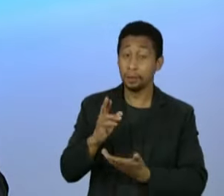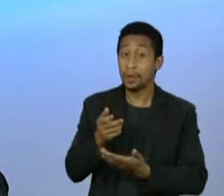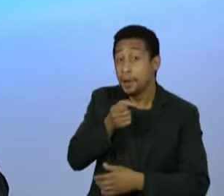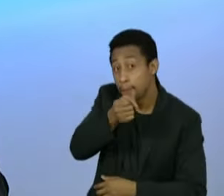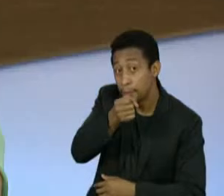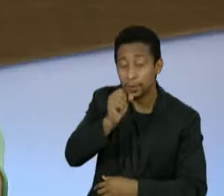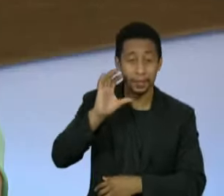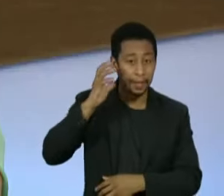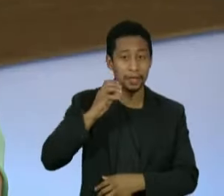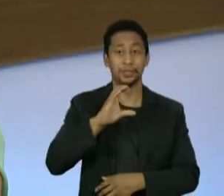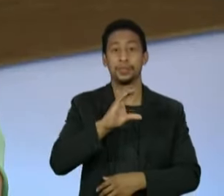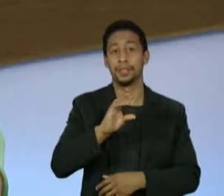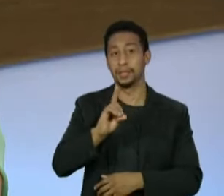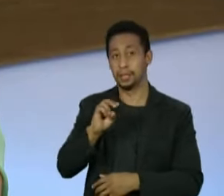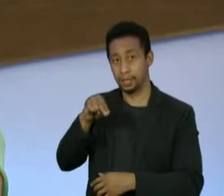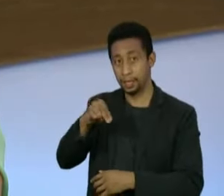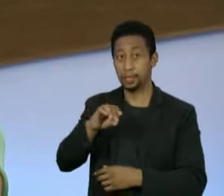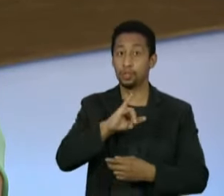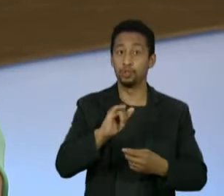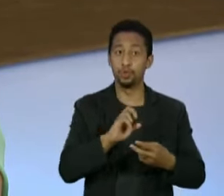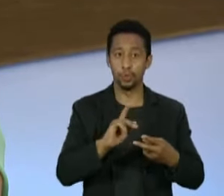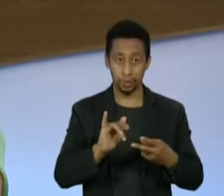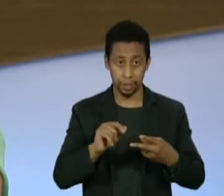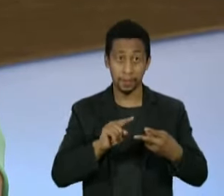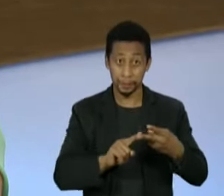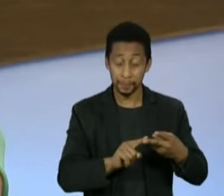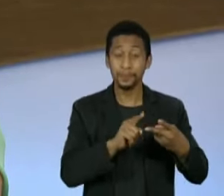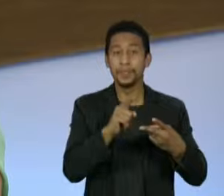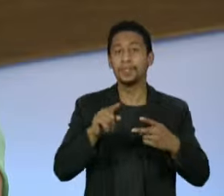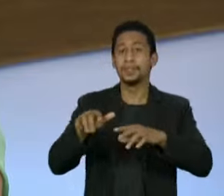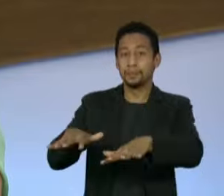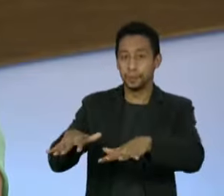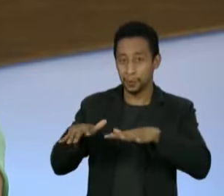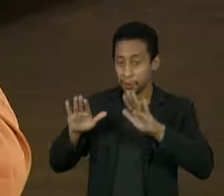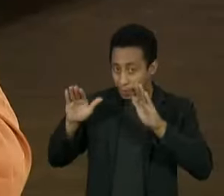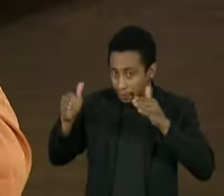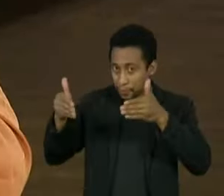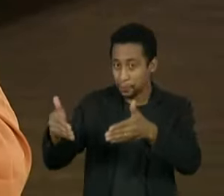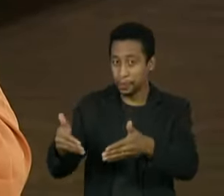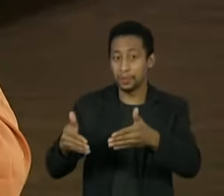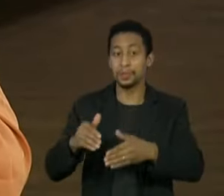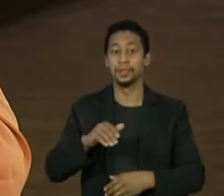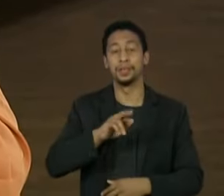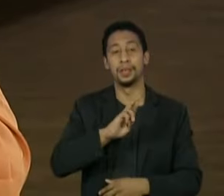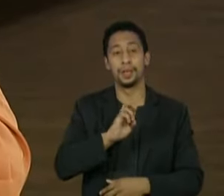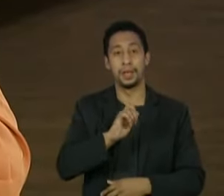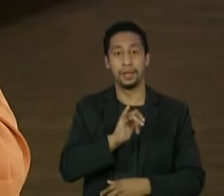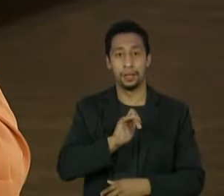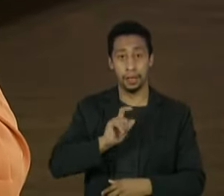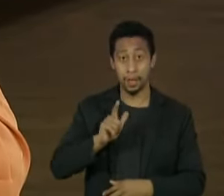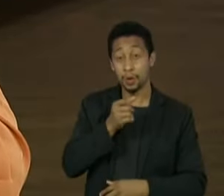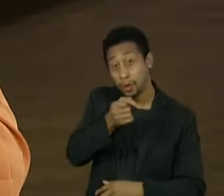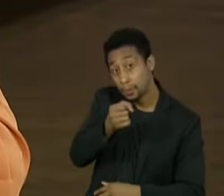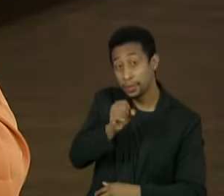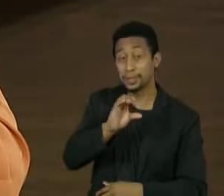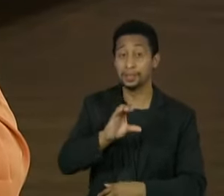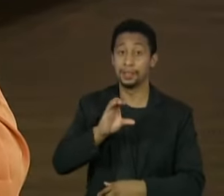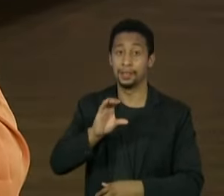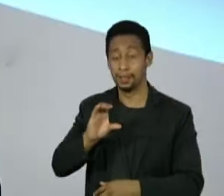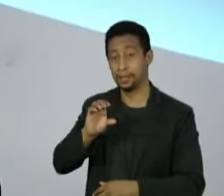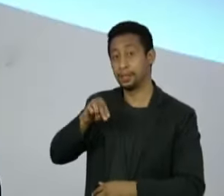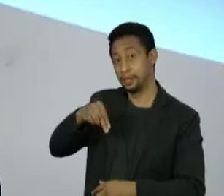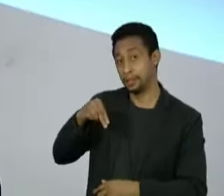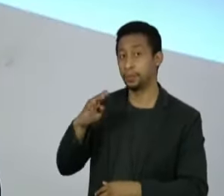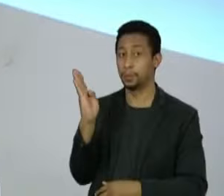CBN, Júlia Scafarino, editora do Congresso em Foco, Raquel Vargas, repórter da CNN Brasil,